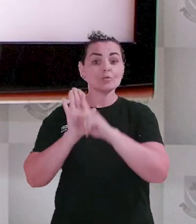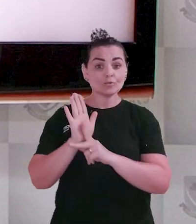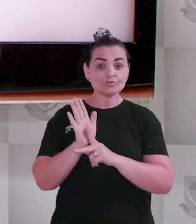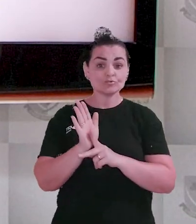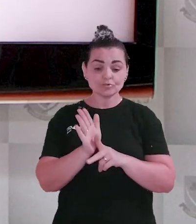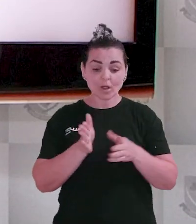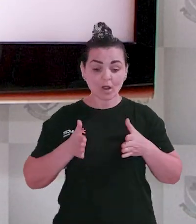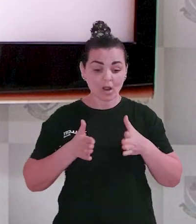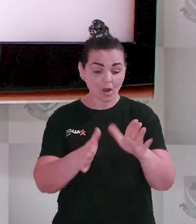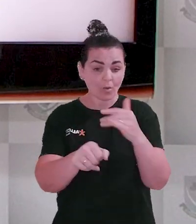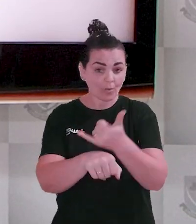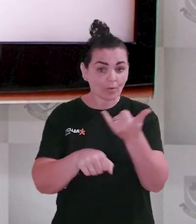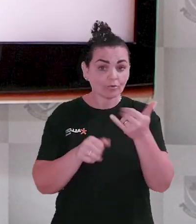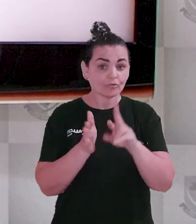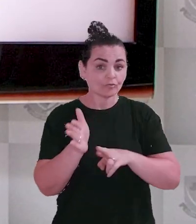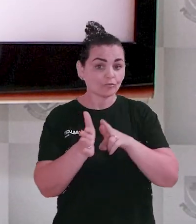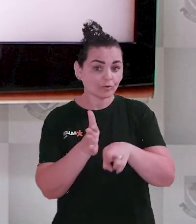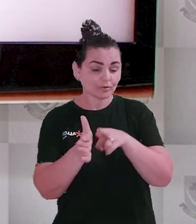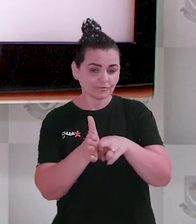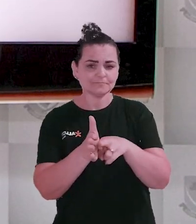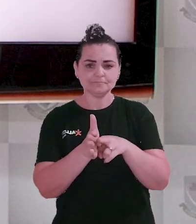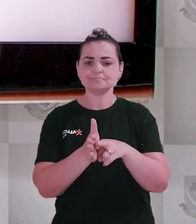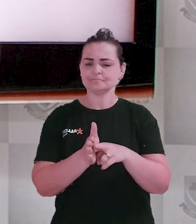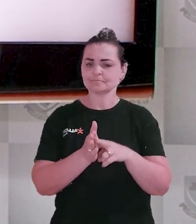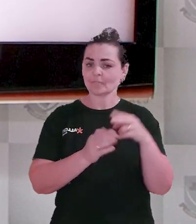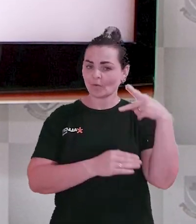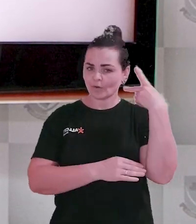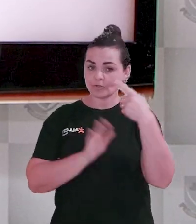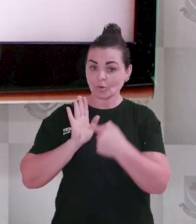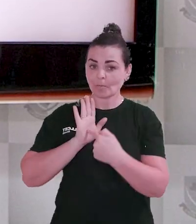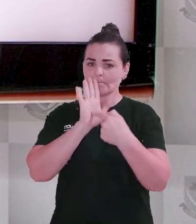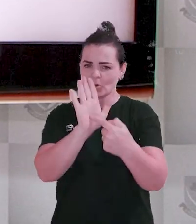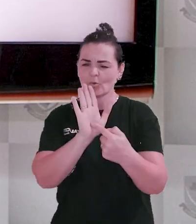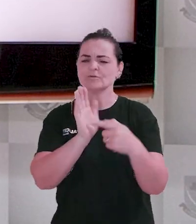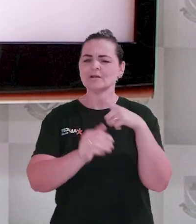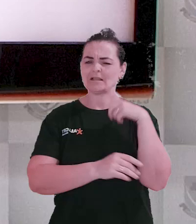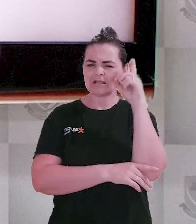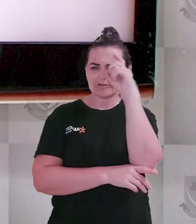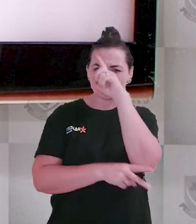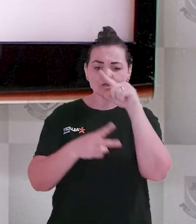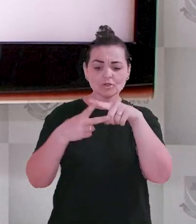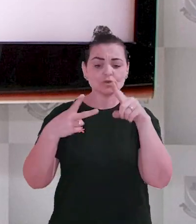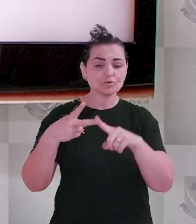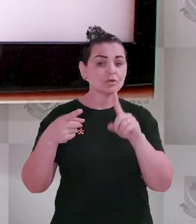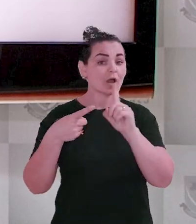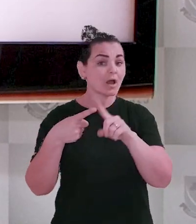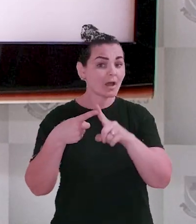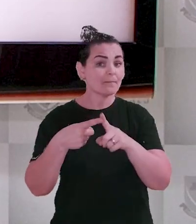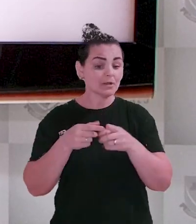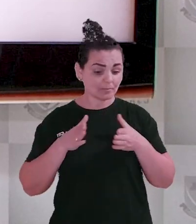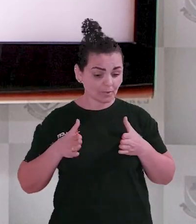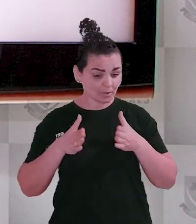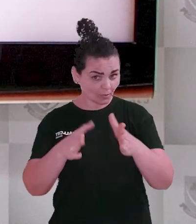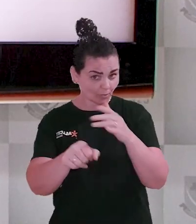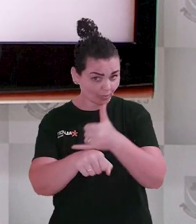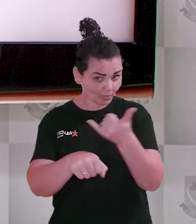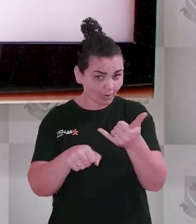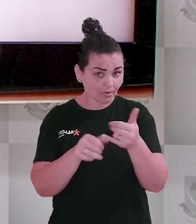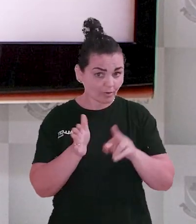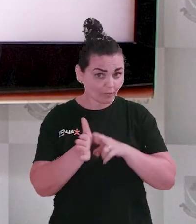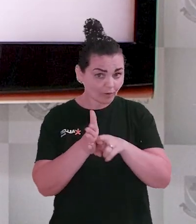futuro dos projetos ferroviários na região. O parlamentar ressaltou a importância crítica de duas questões.